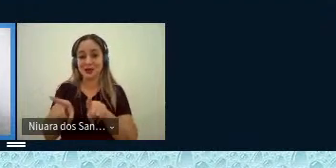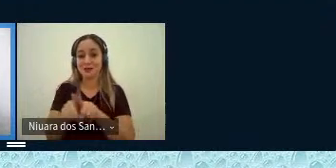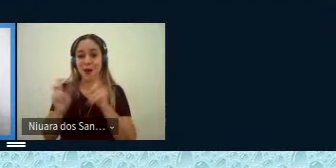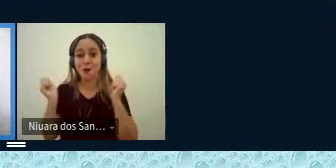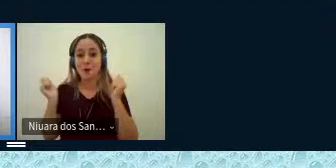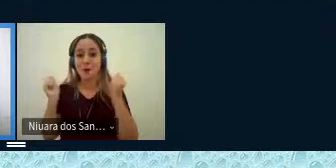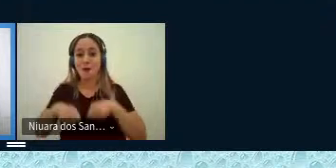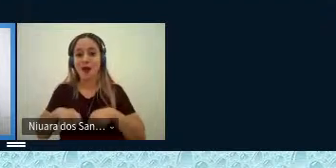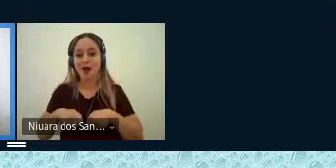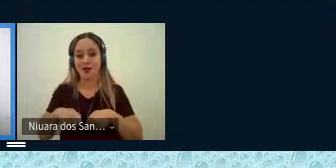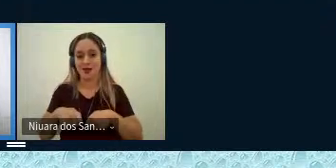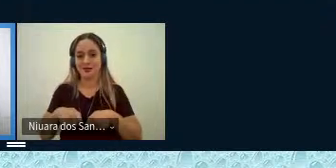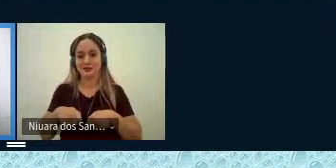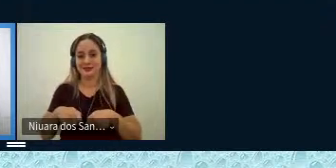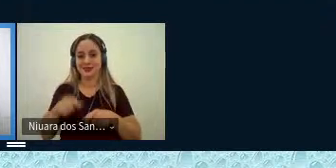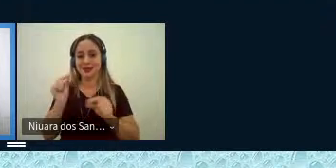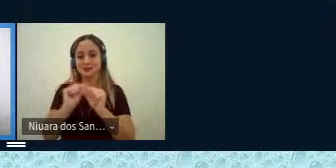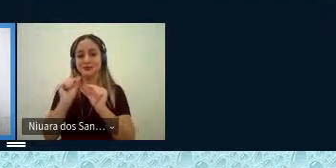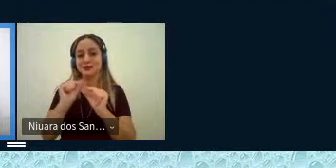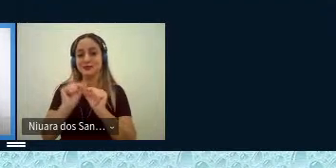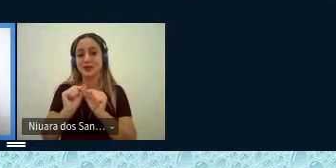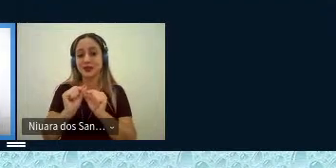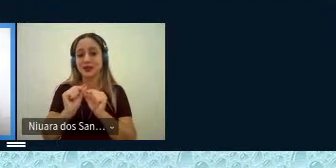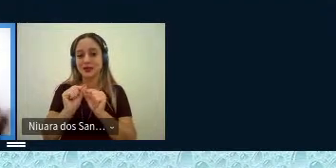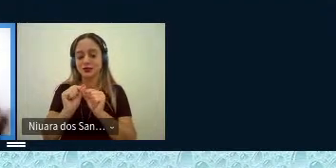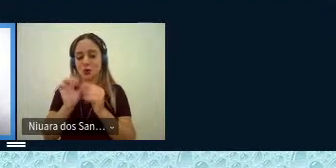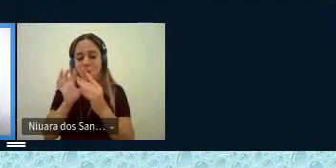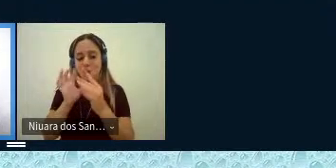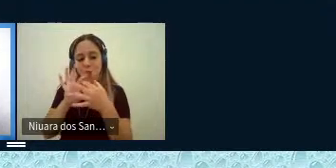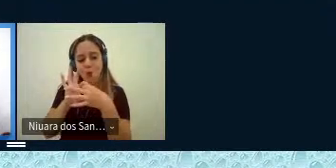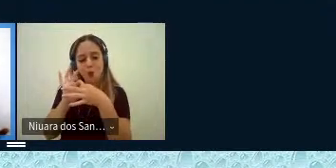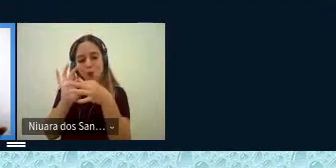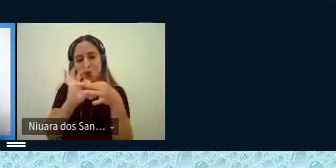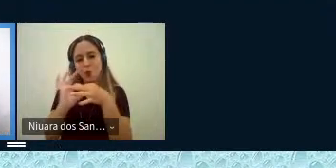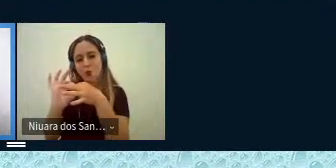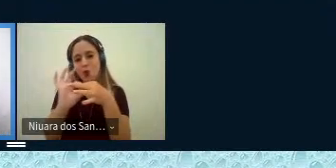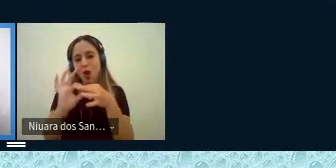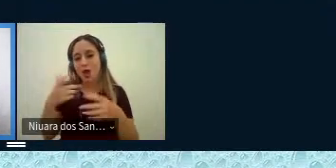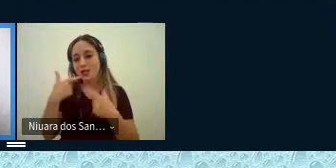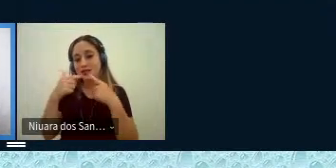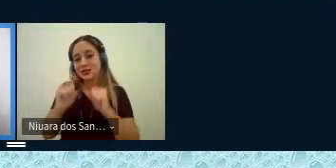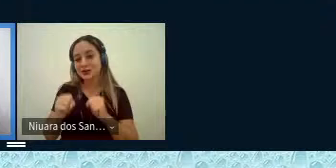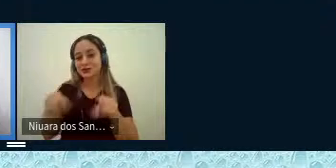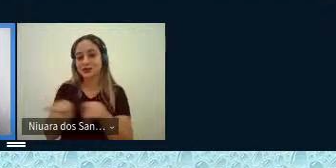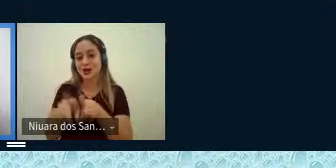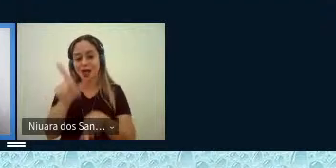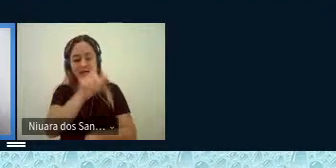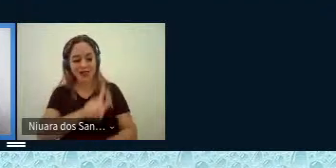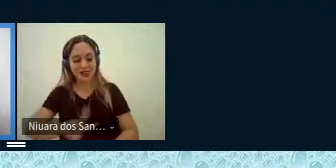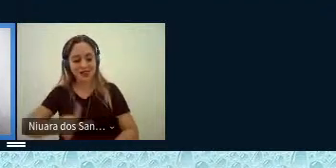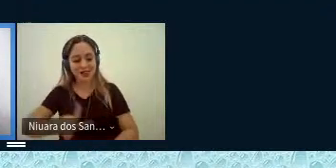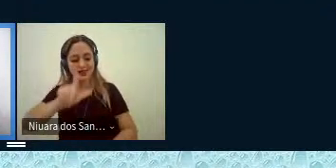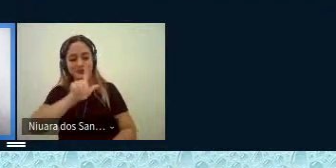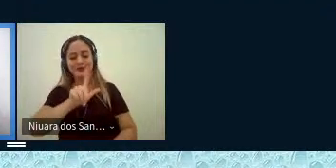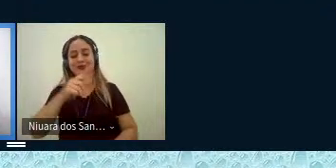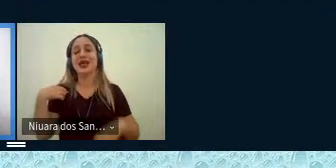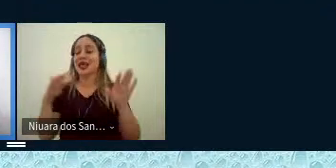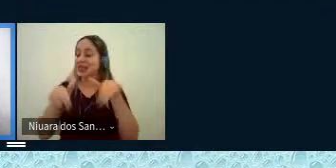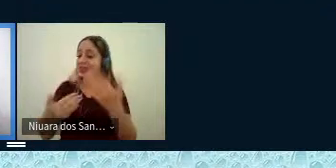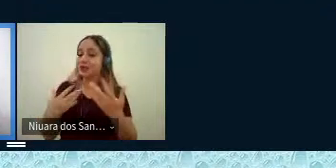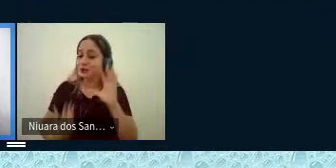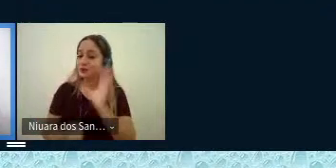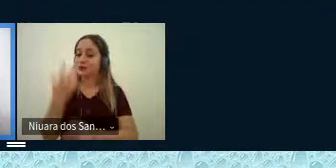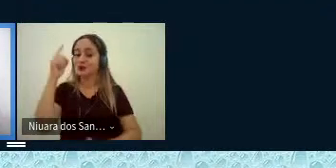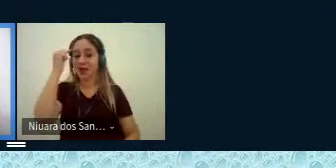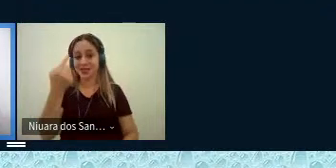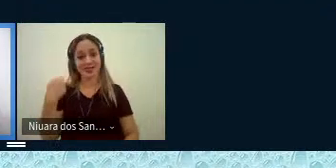possível fazer uma sintonia entre essa linguística e a literatura. e aí surgiu a ideia do